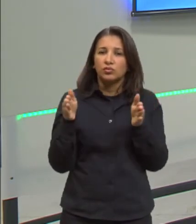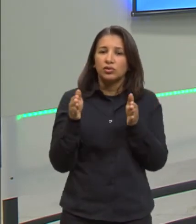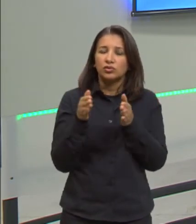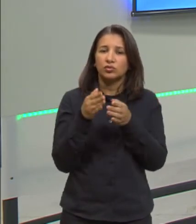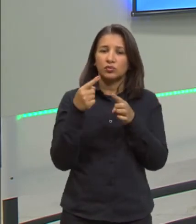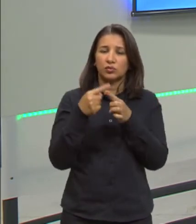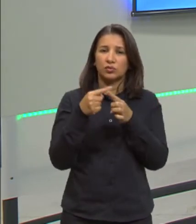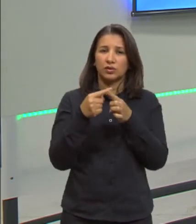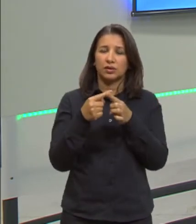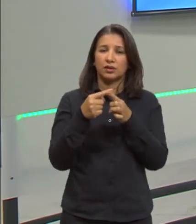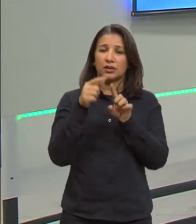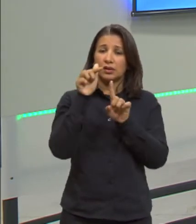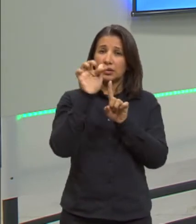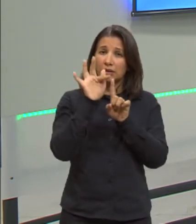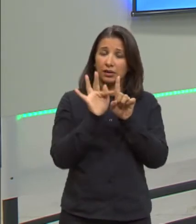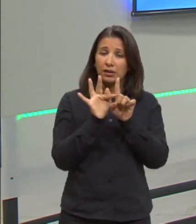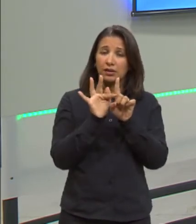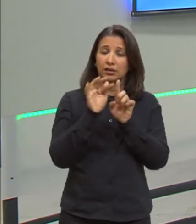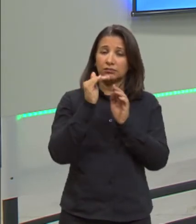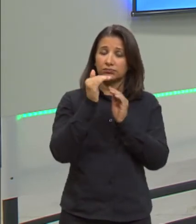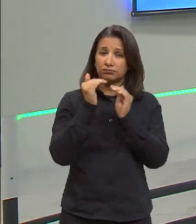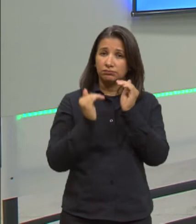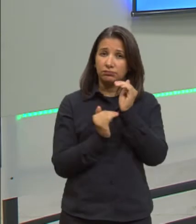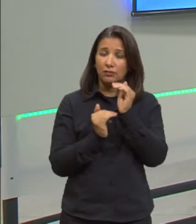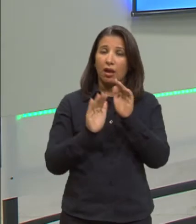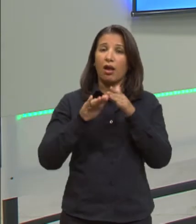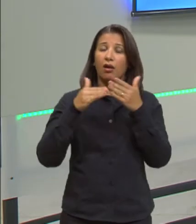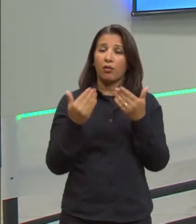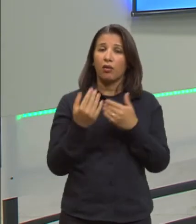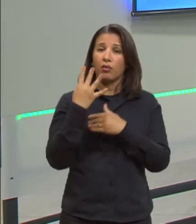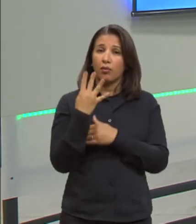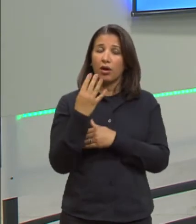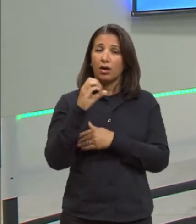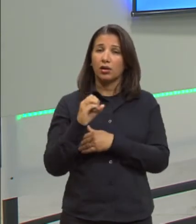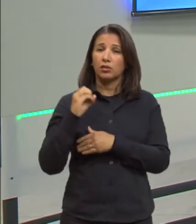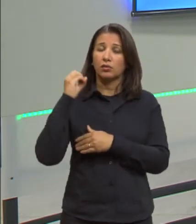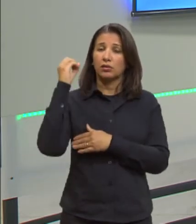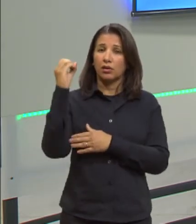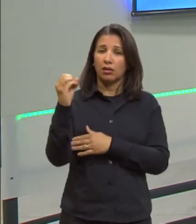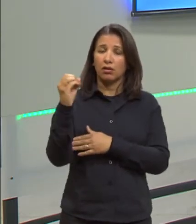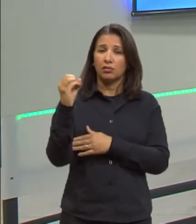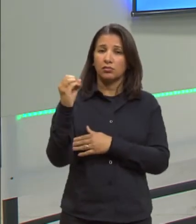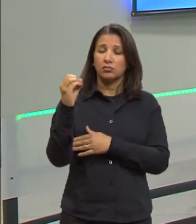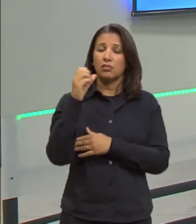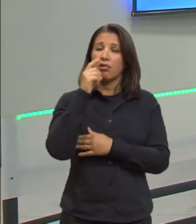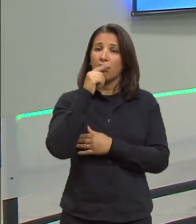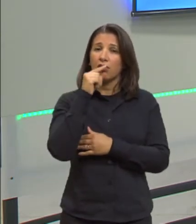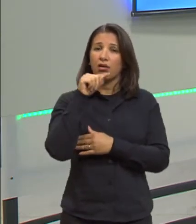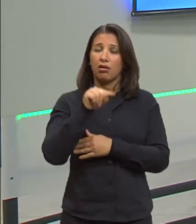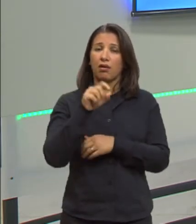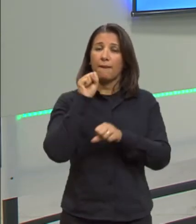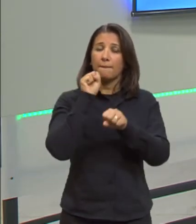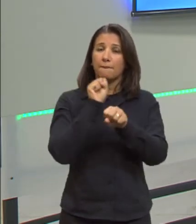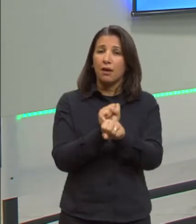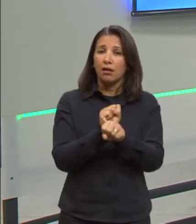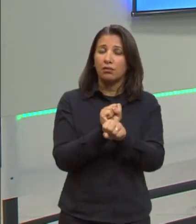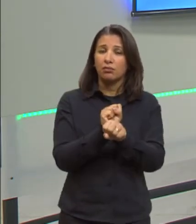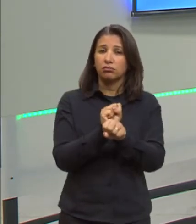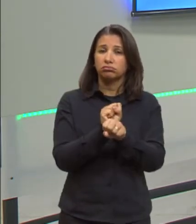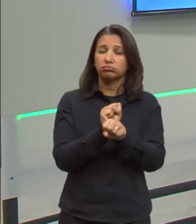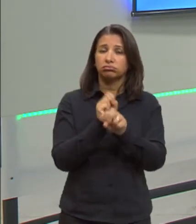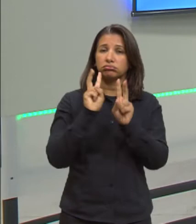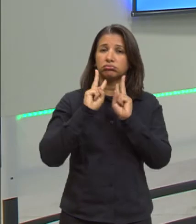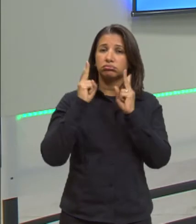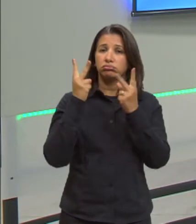Só que quando chegou em 4 graus Celsius, essa água, ela parou de diminuir o seu volume